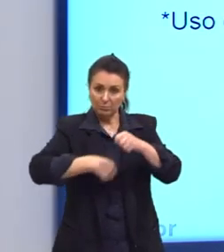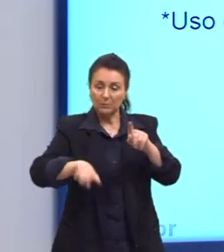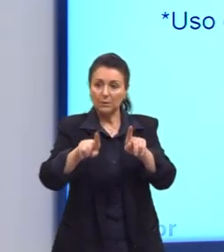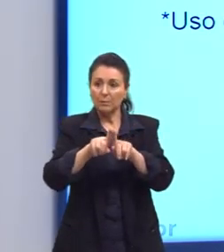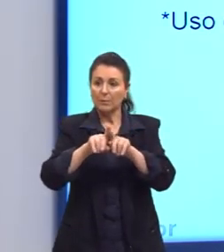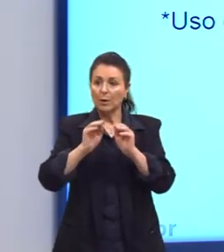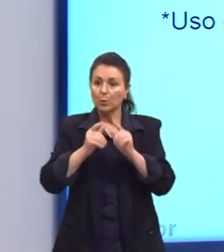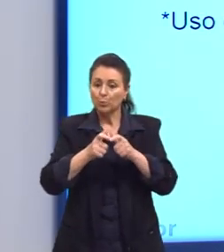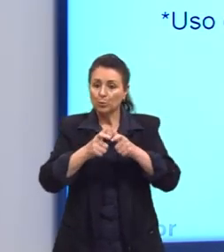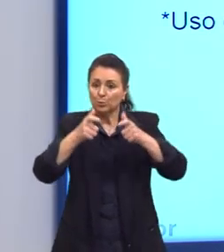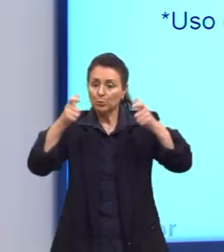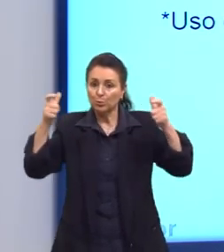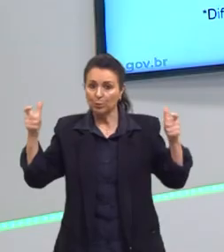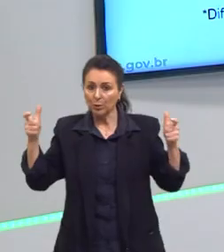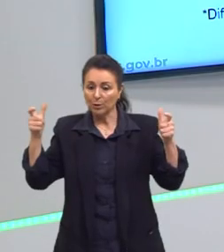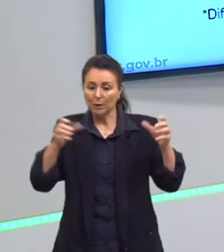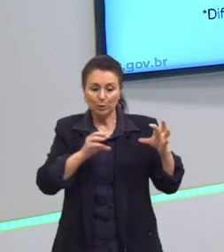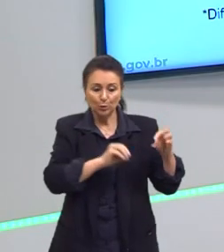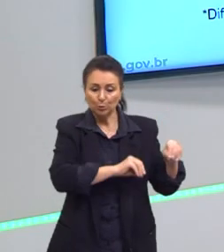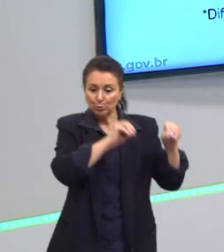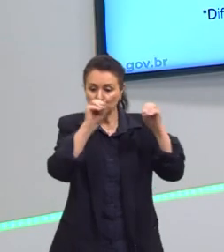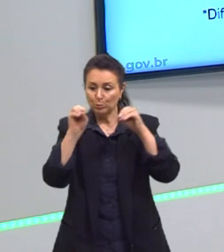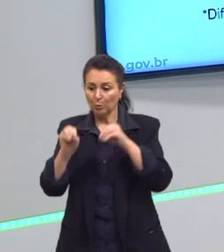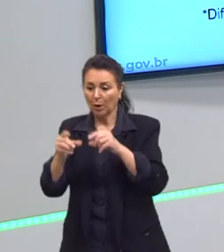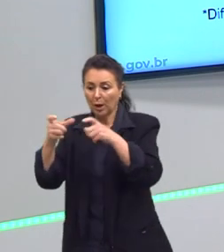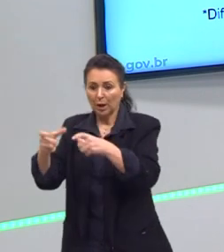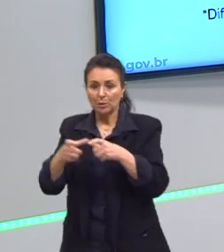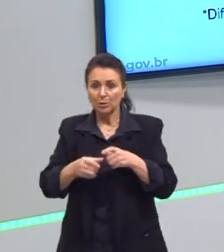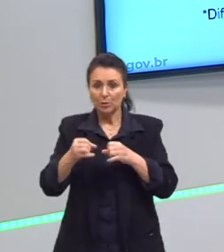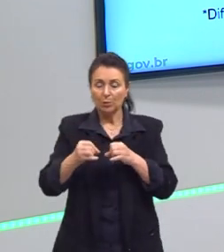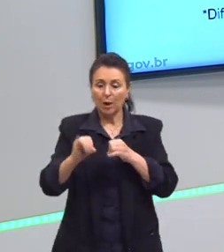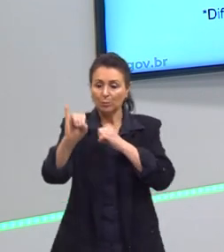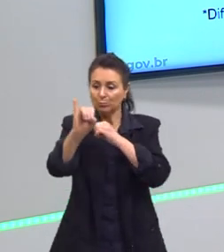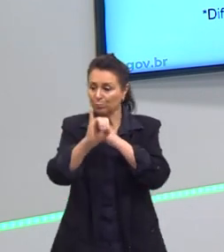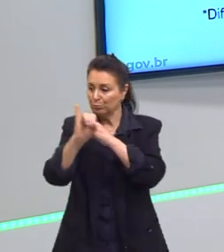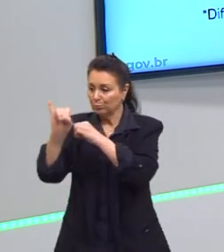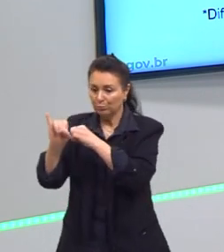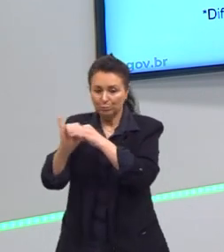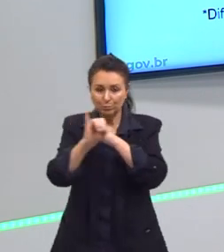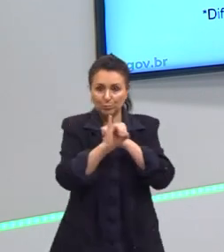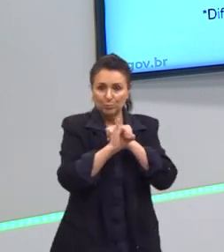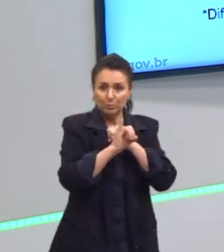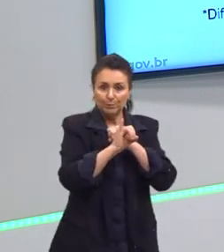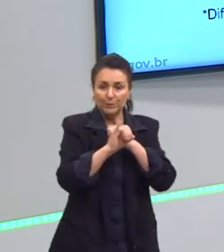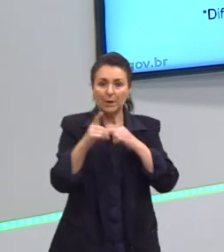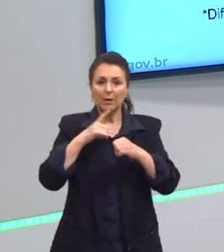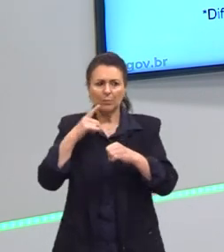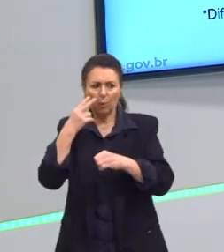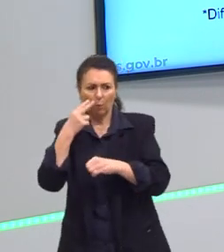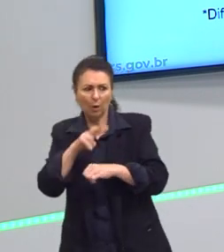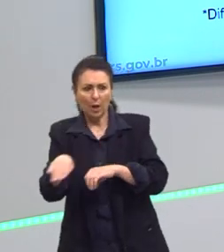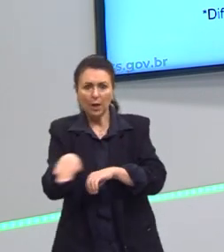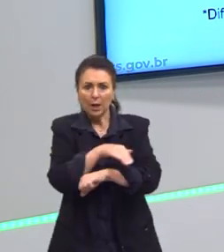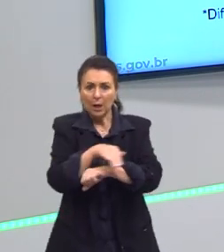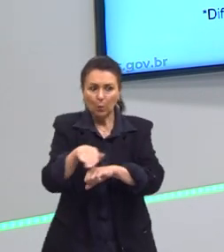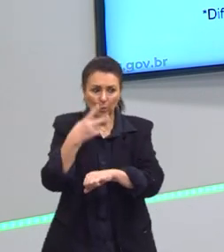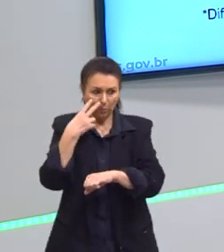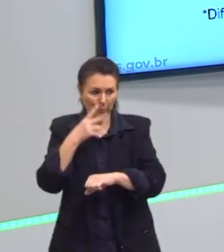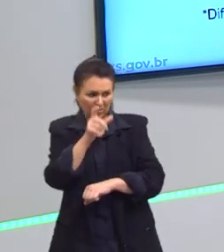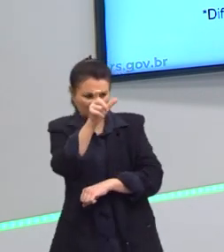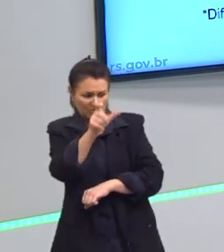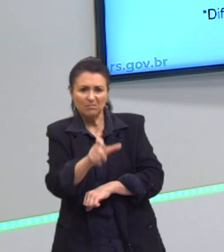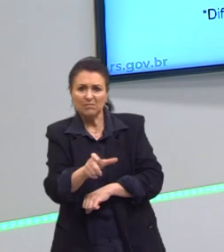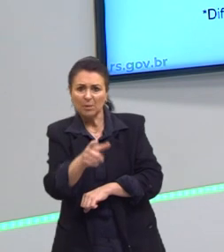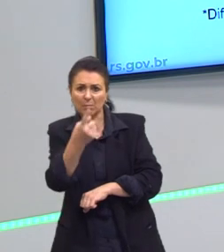o crescimento das migrações, das imigrações, isso é visível, nós passamos pelas ruas, há pessoas de